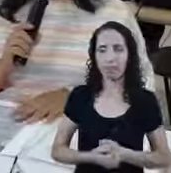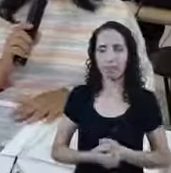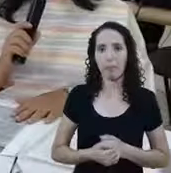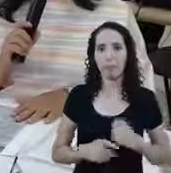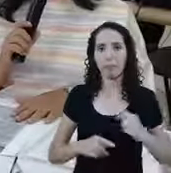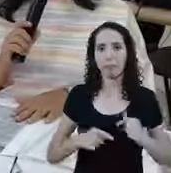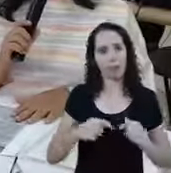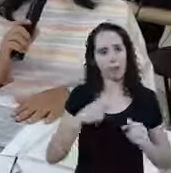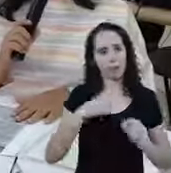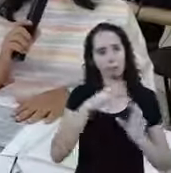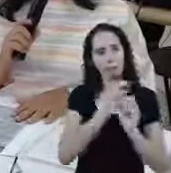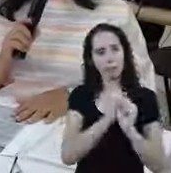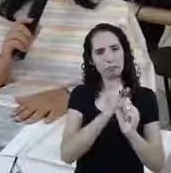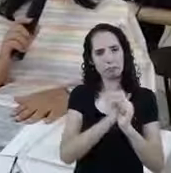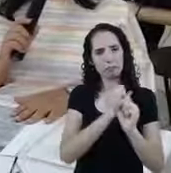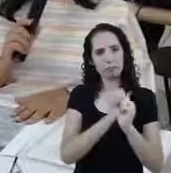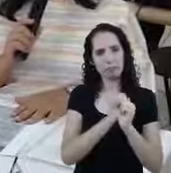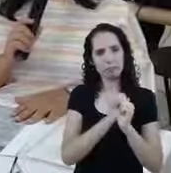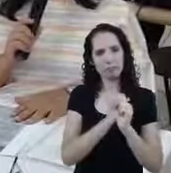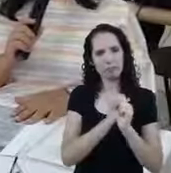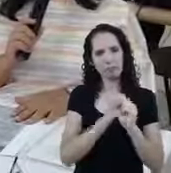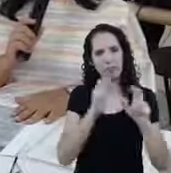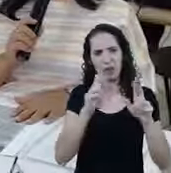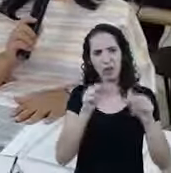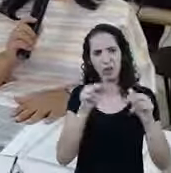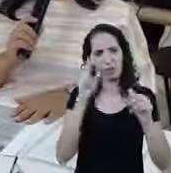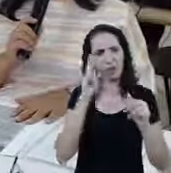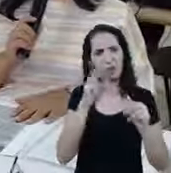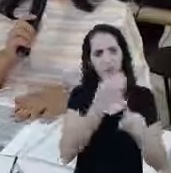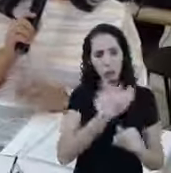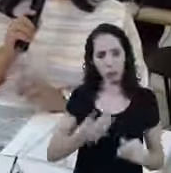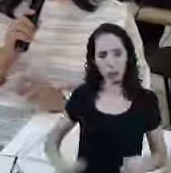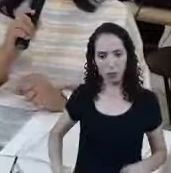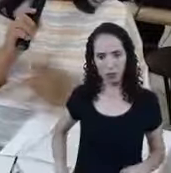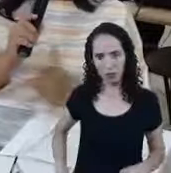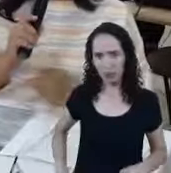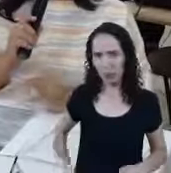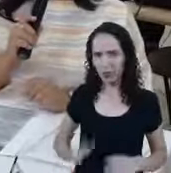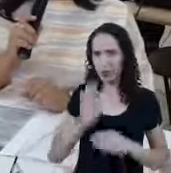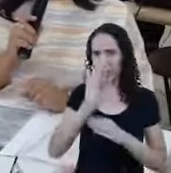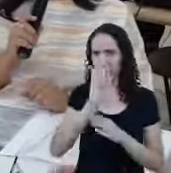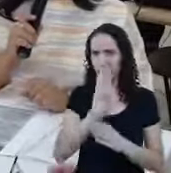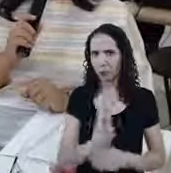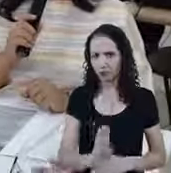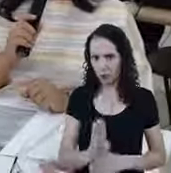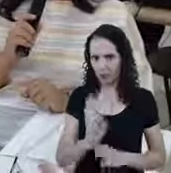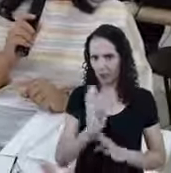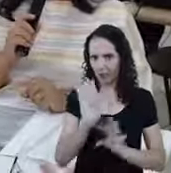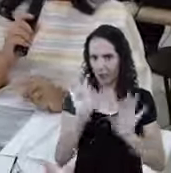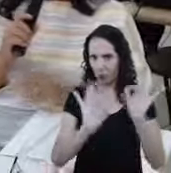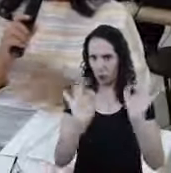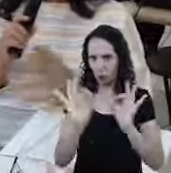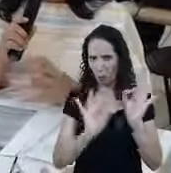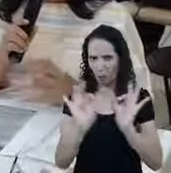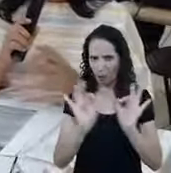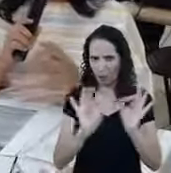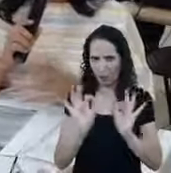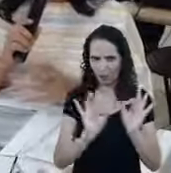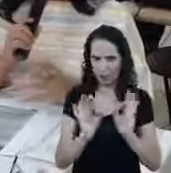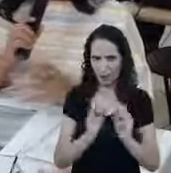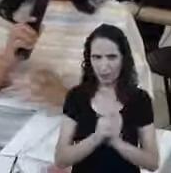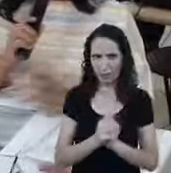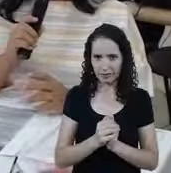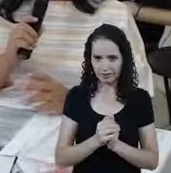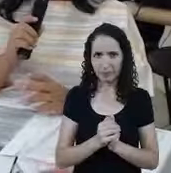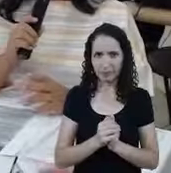contadora Eu posso dizer Que nunca vi uma ação Do governo De Ajuda A que A grande